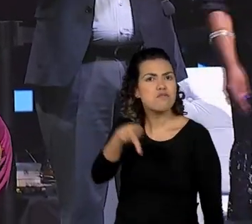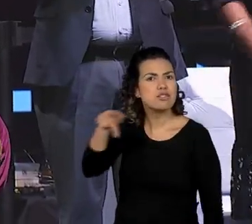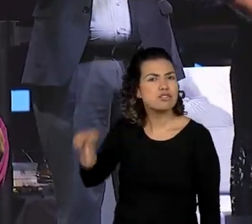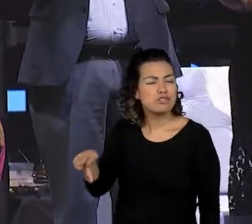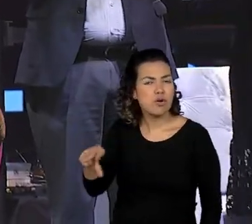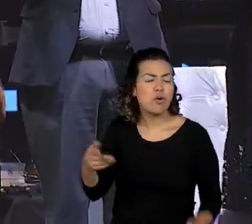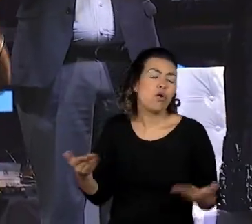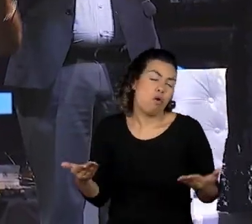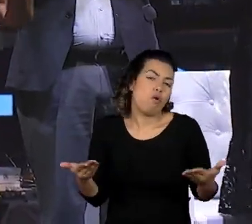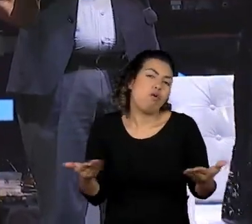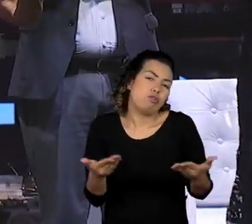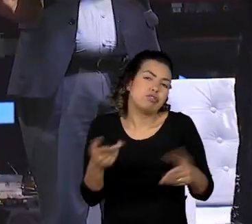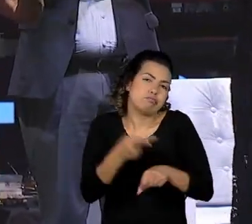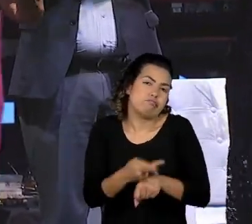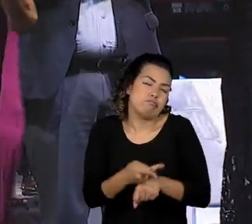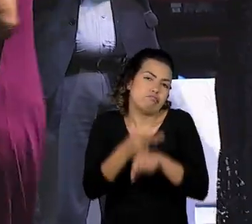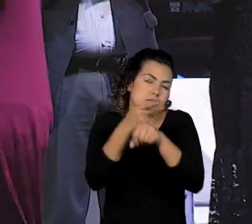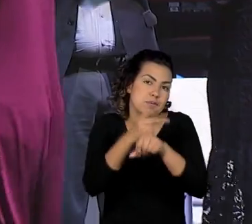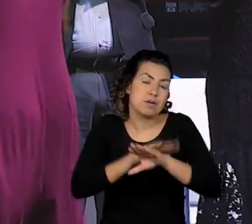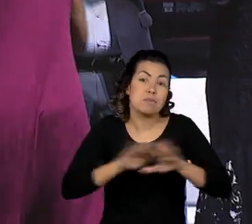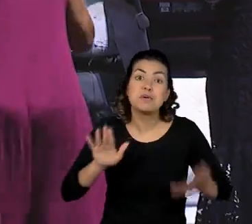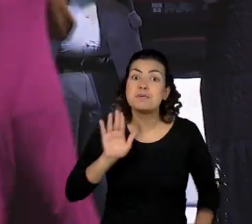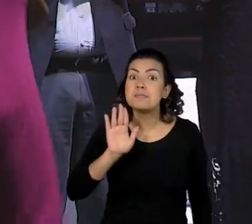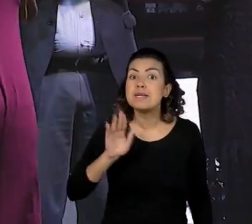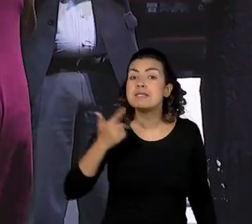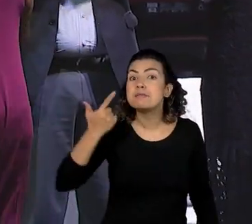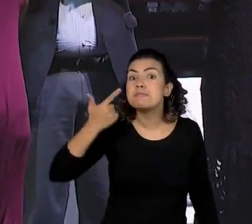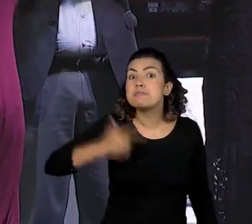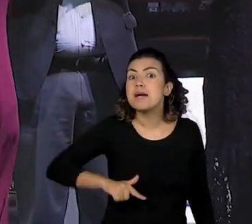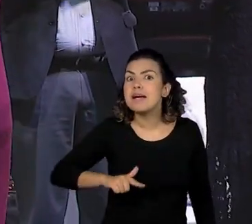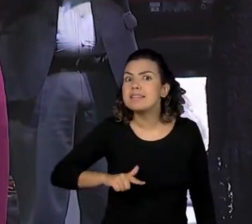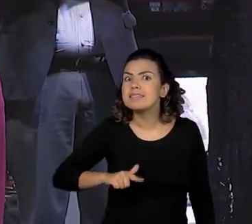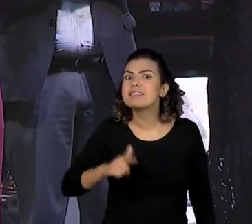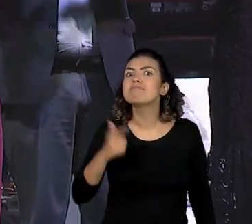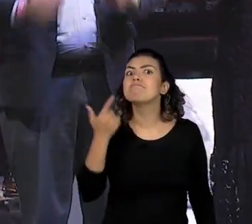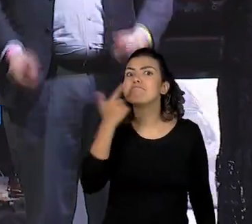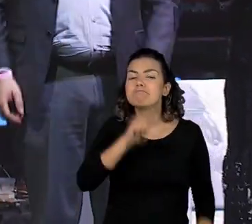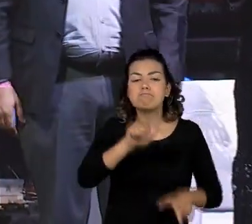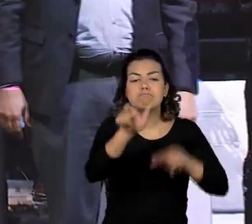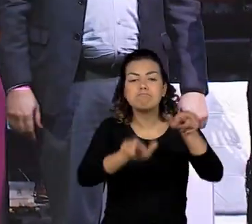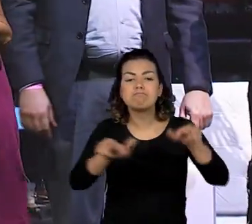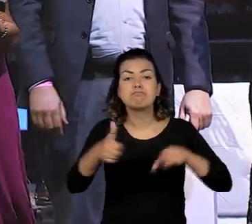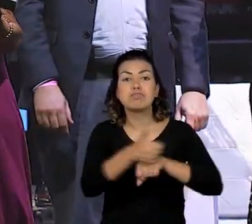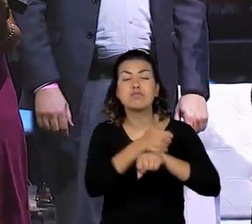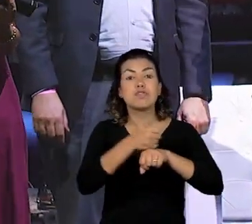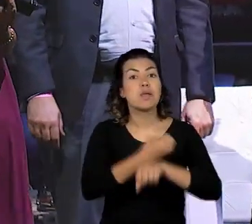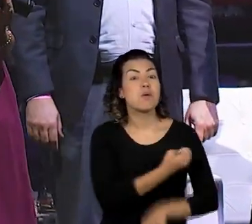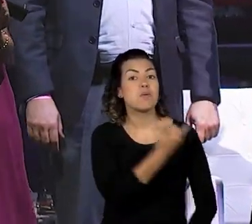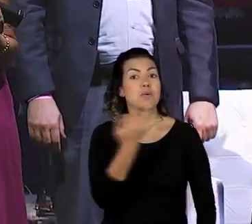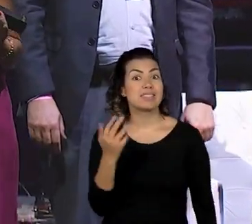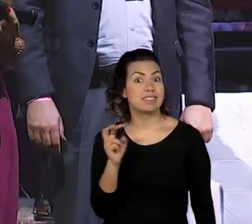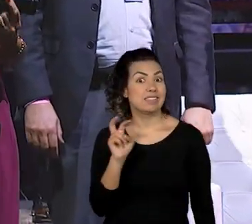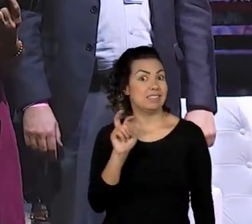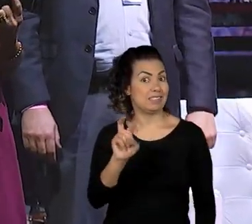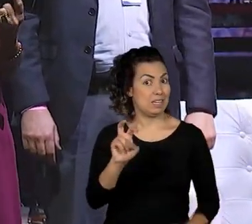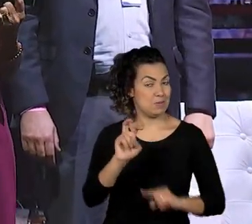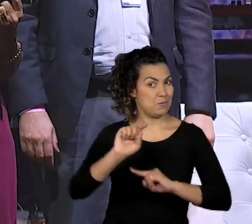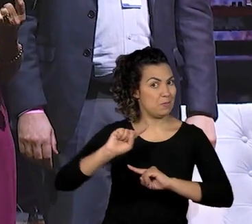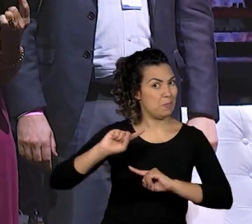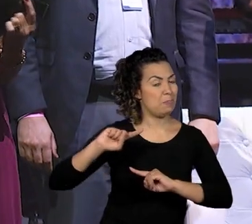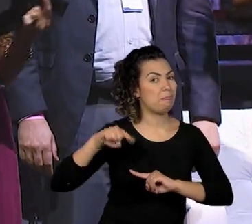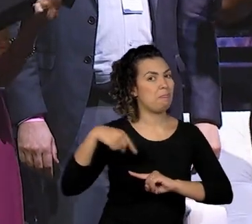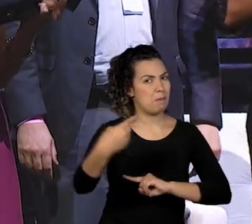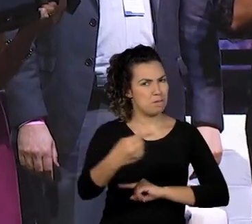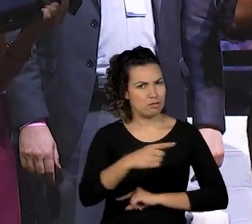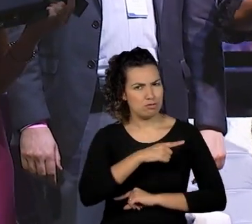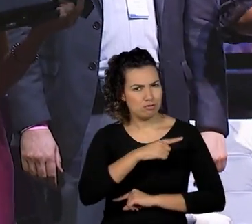homenageados. E agora teremos cinco profissionais que serão premiadas na próxima etapa do Educador